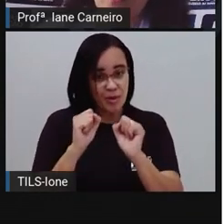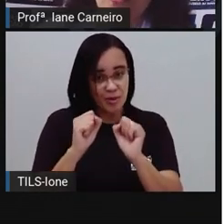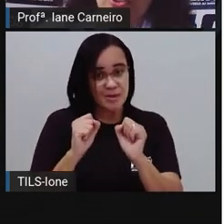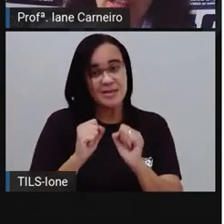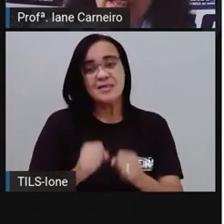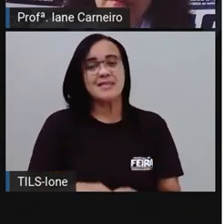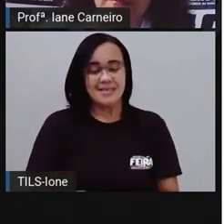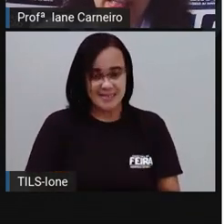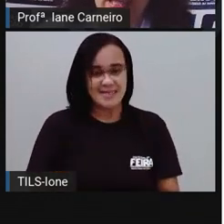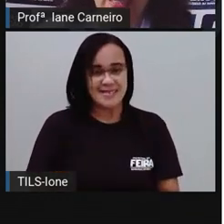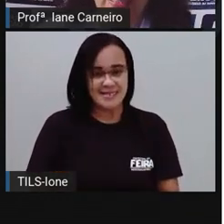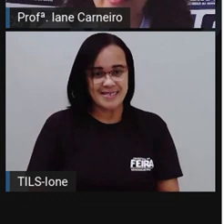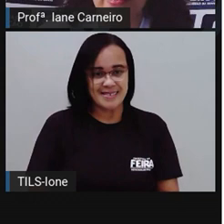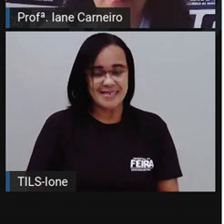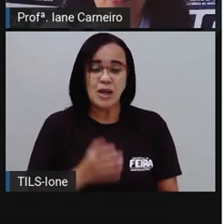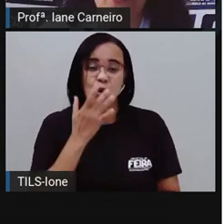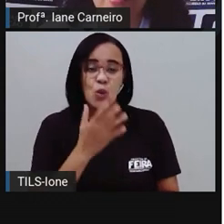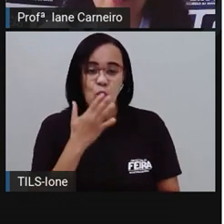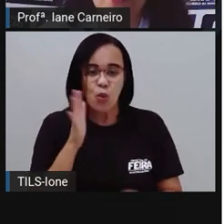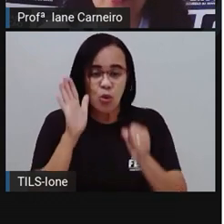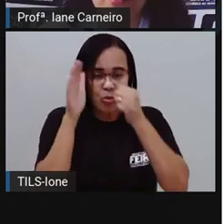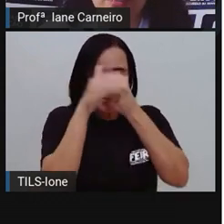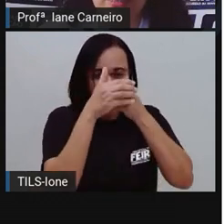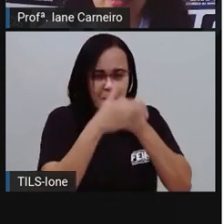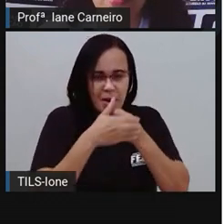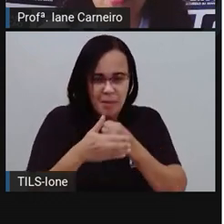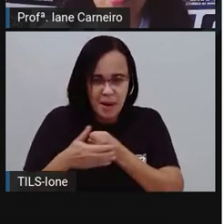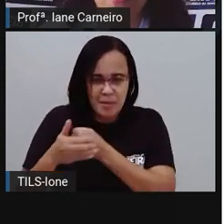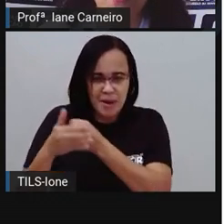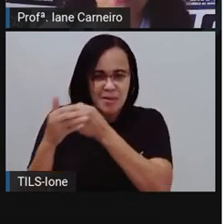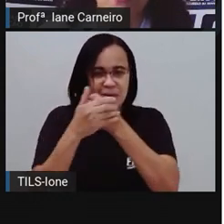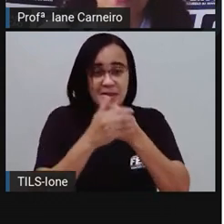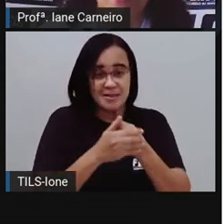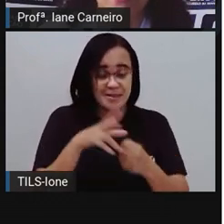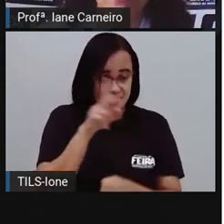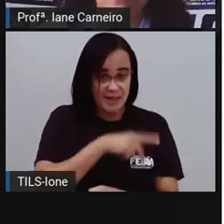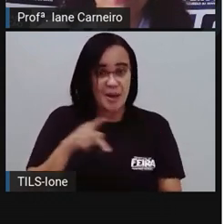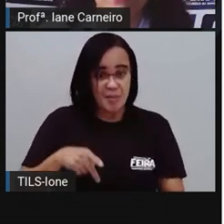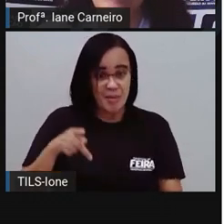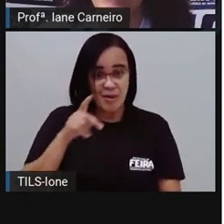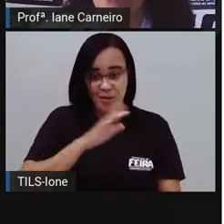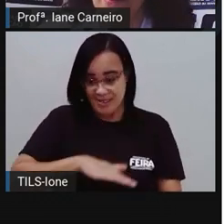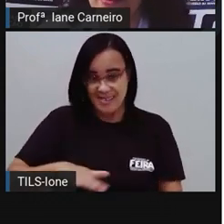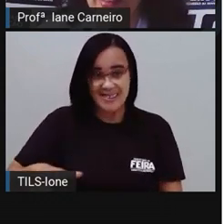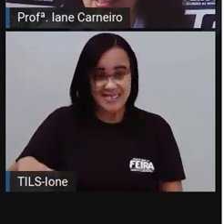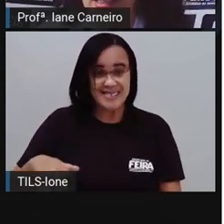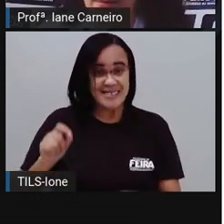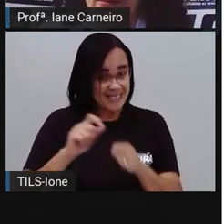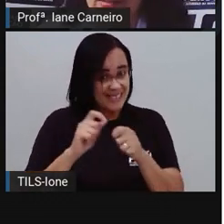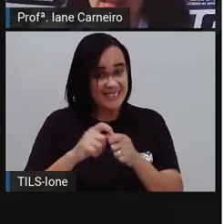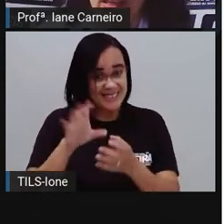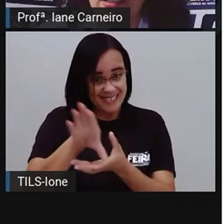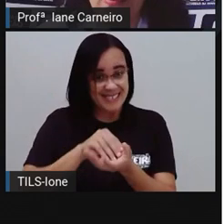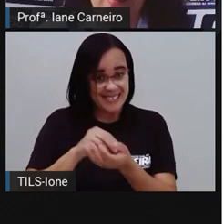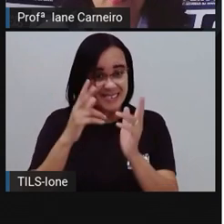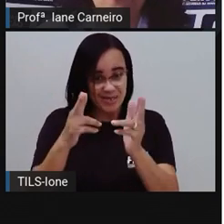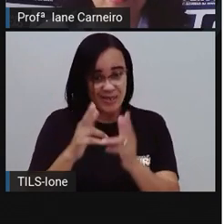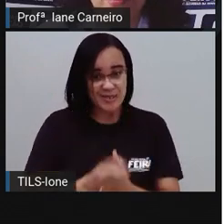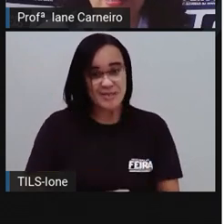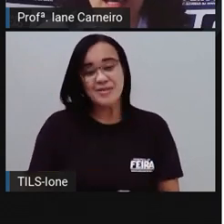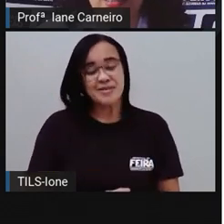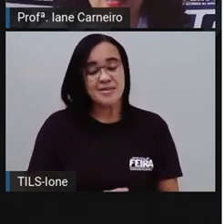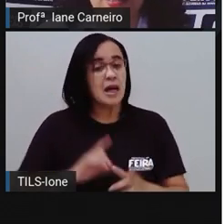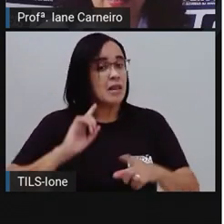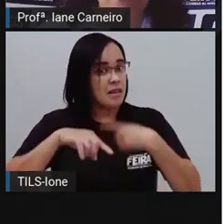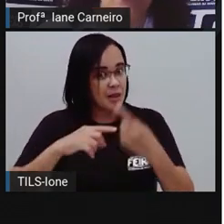escondida, né? Que aí essa aqui a prova fazia muito quando era criança, né? Que depois a prova pode até ensinar pra vocês. Ou você pode